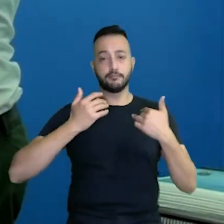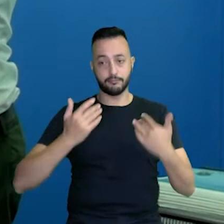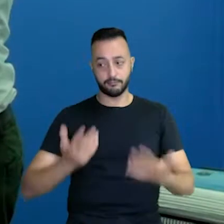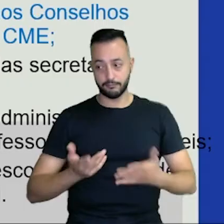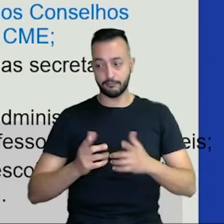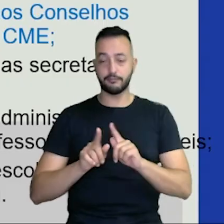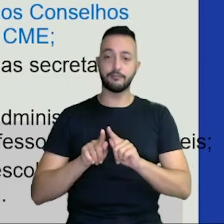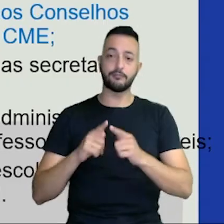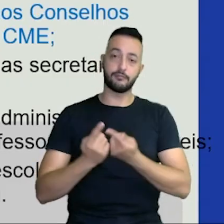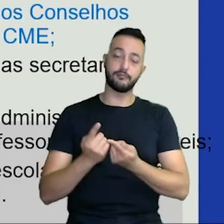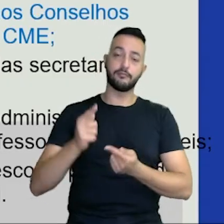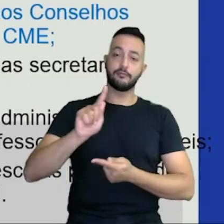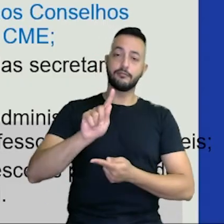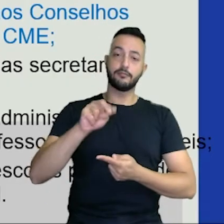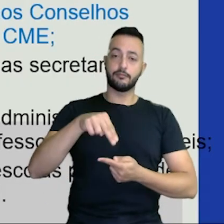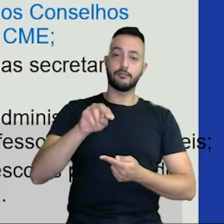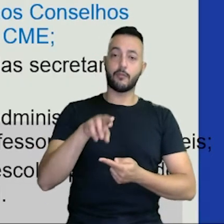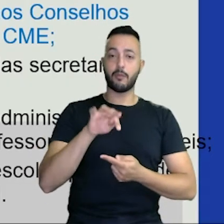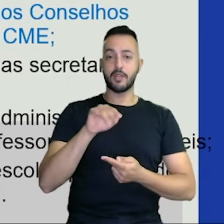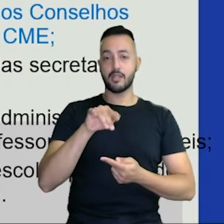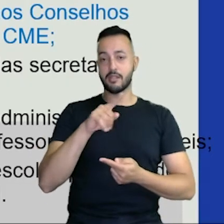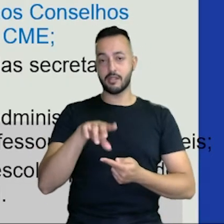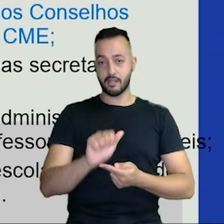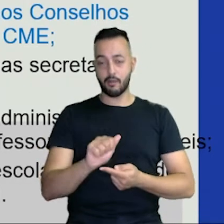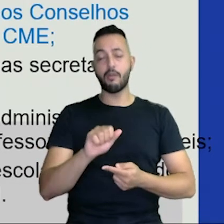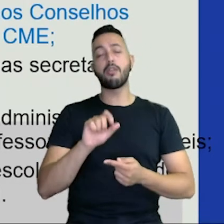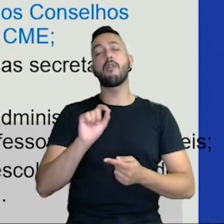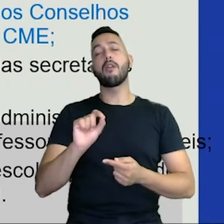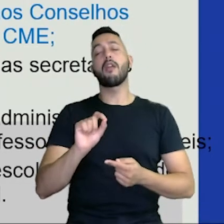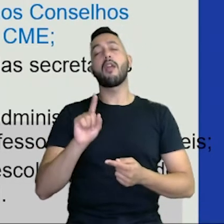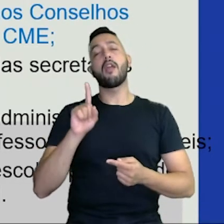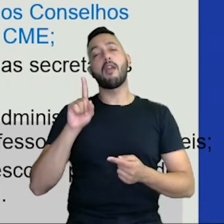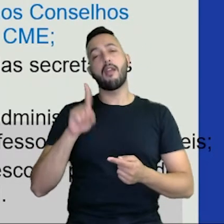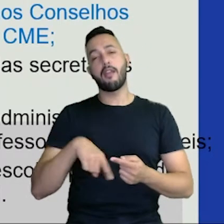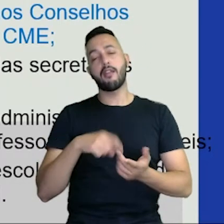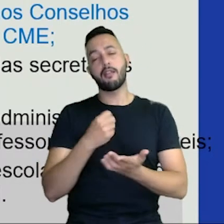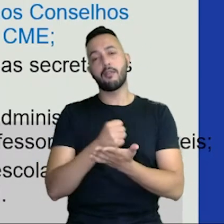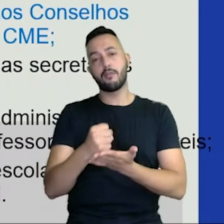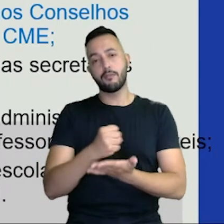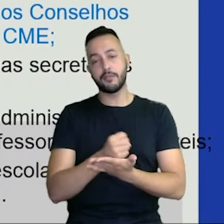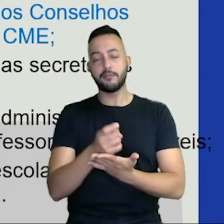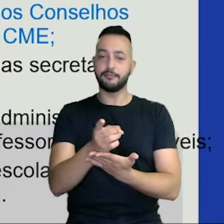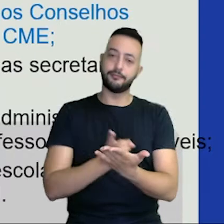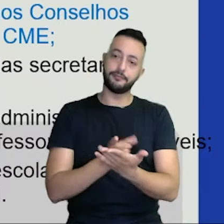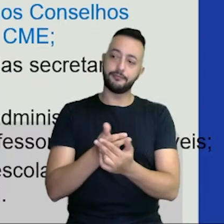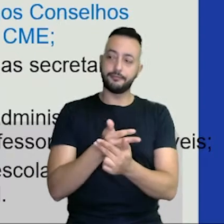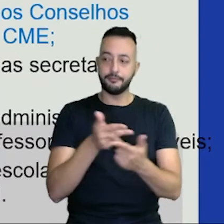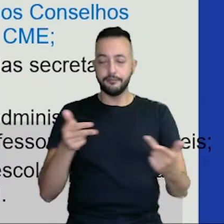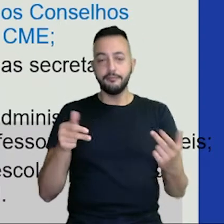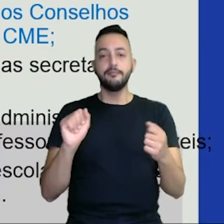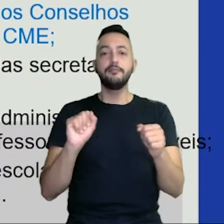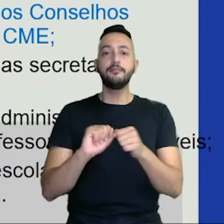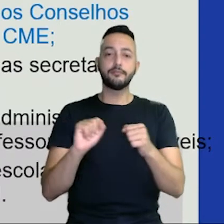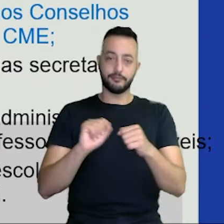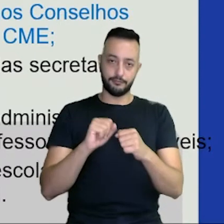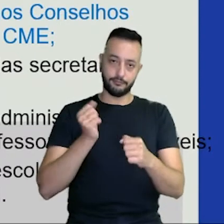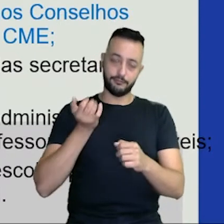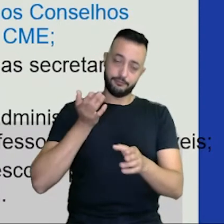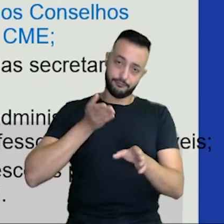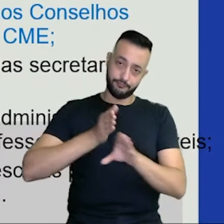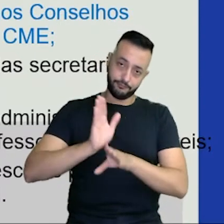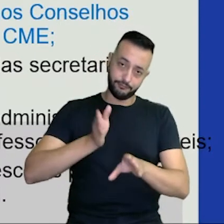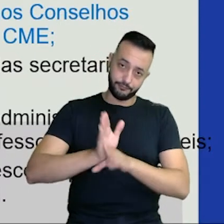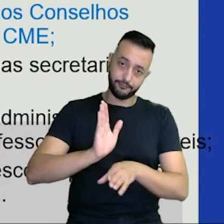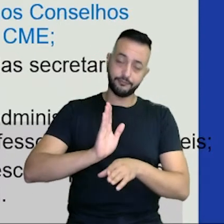esse grupo de normatização vai expedir documentos, declarações, vai elaborar instruções